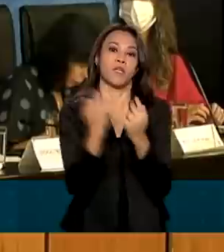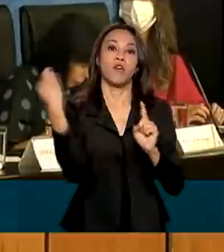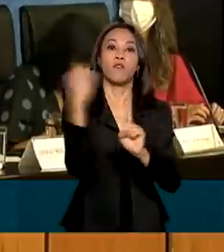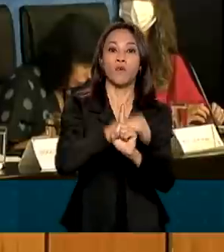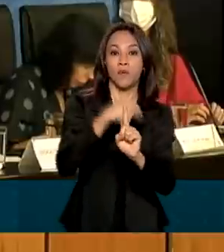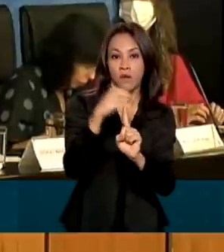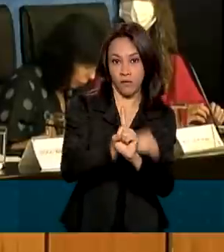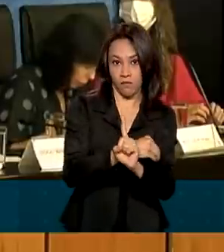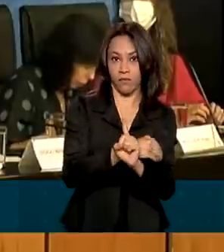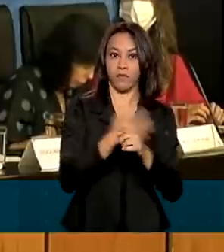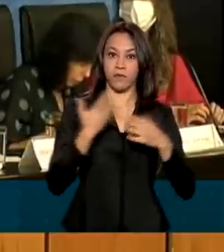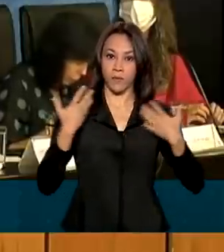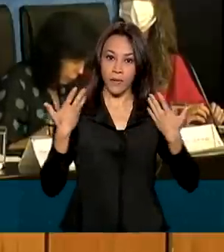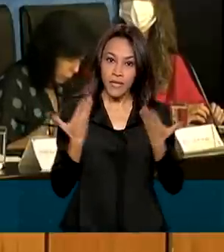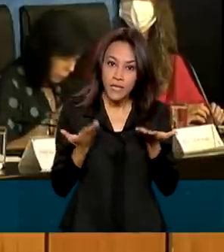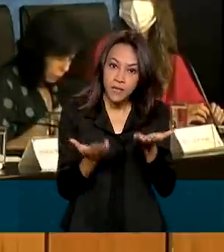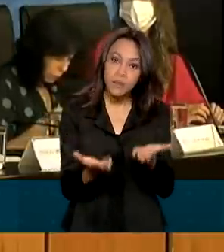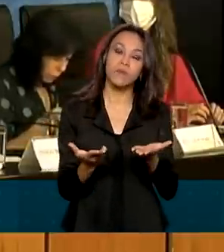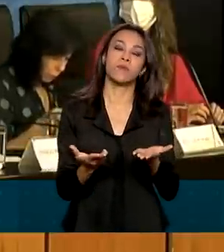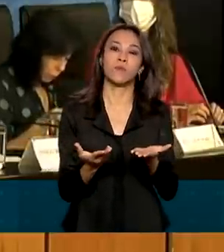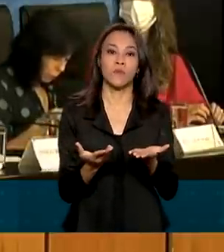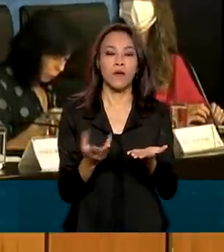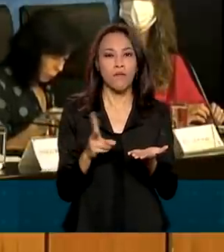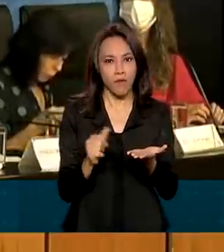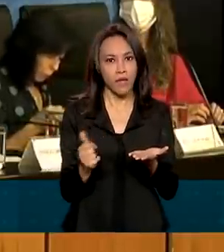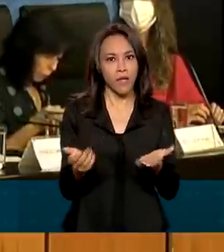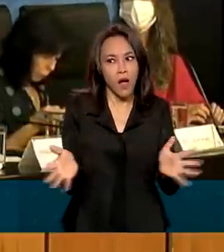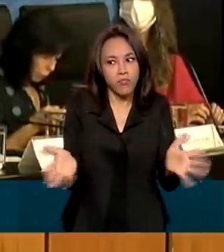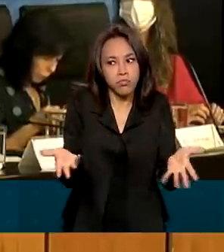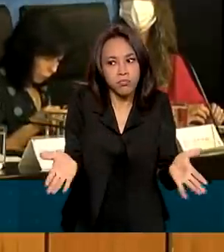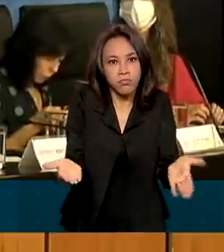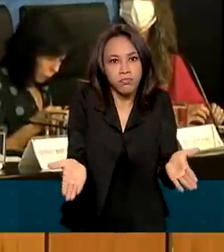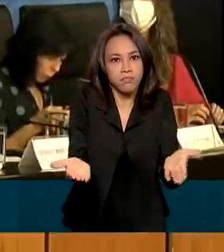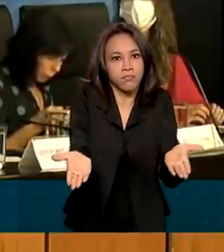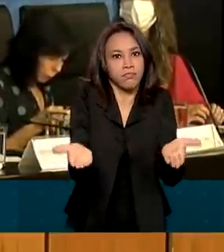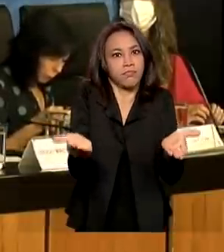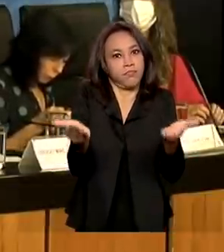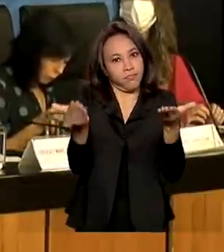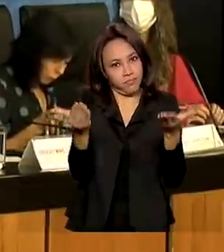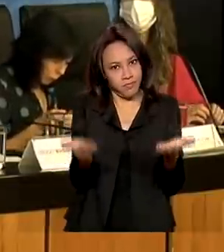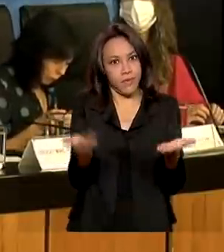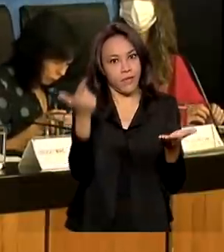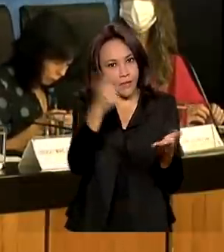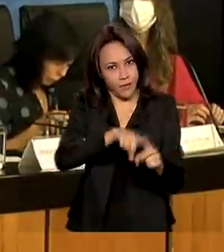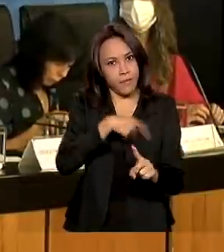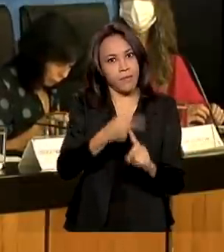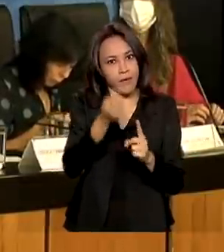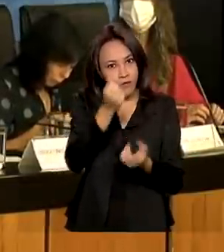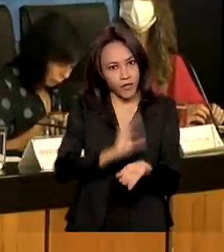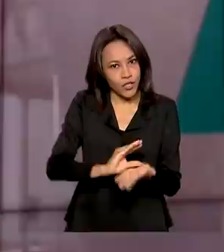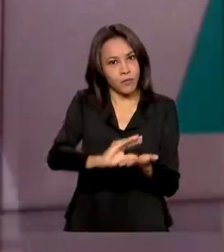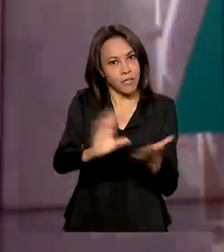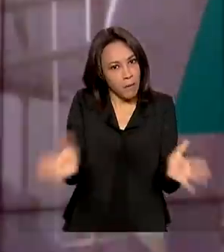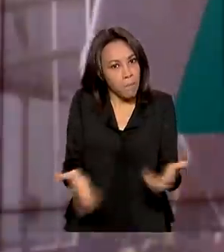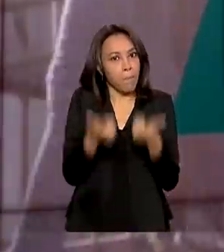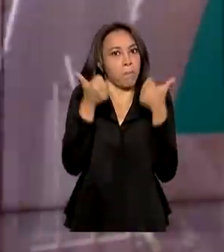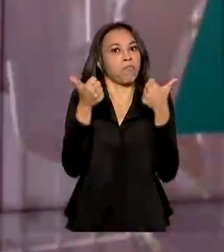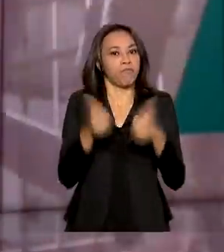Brasil. Esse consumo vai estar aquecido e do outro lado o investimento também está se aquecendo.